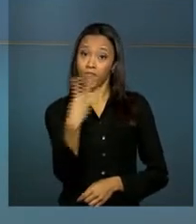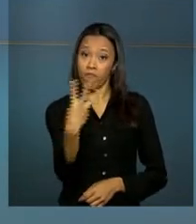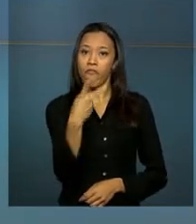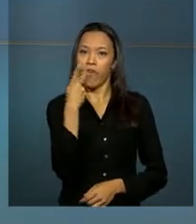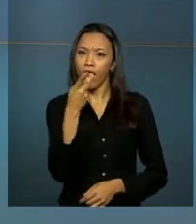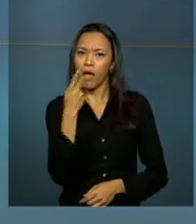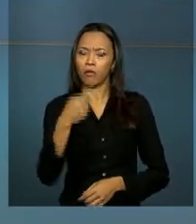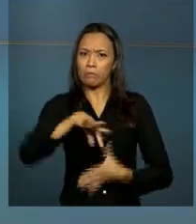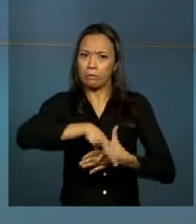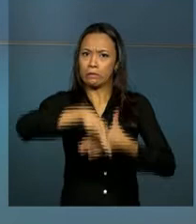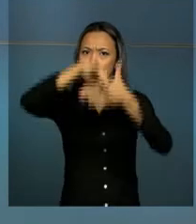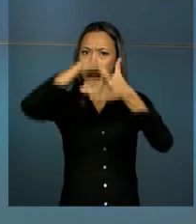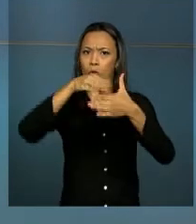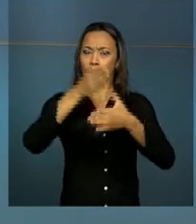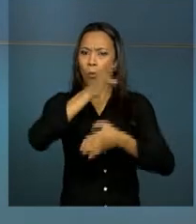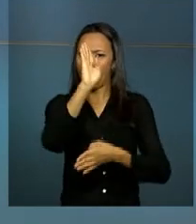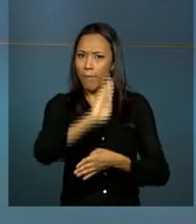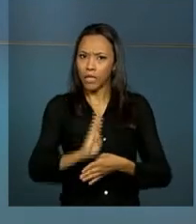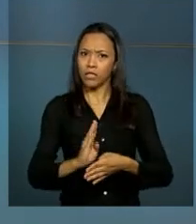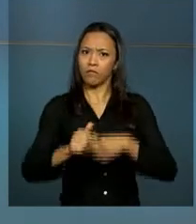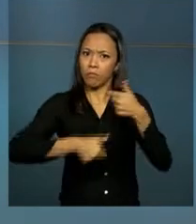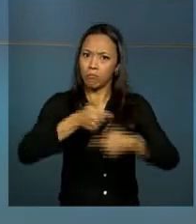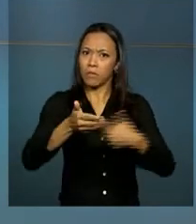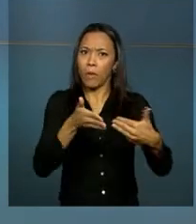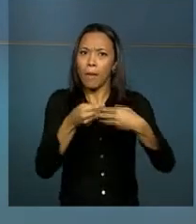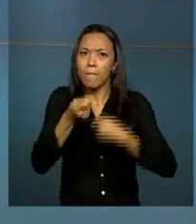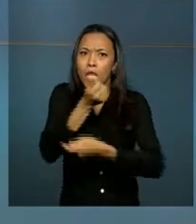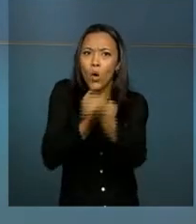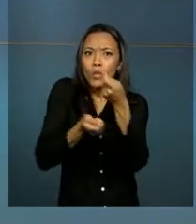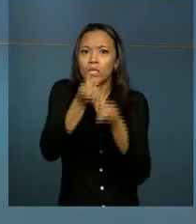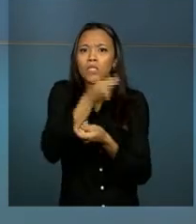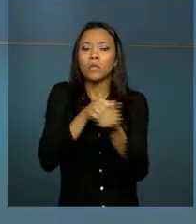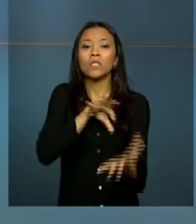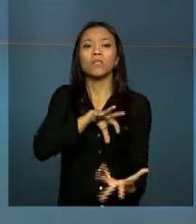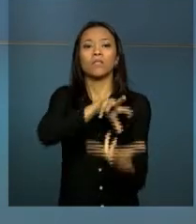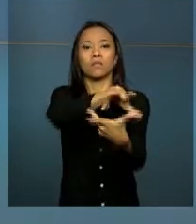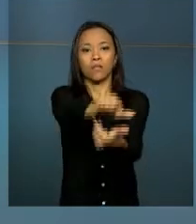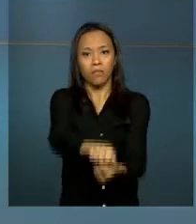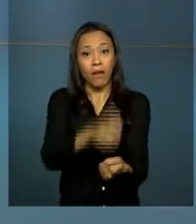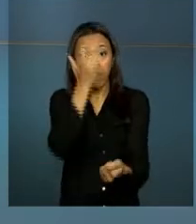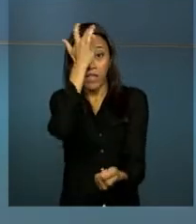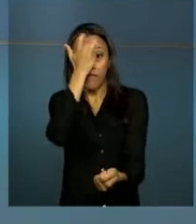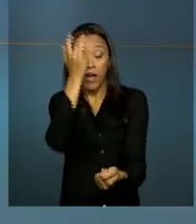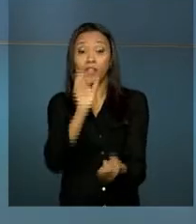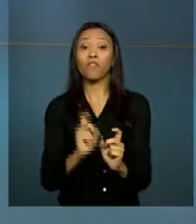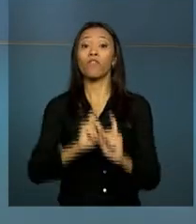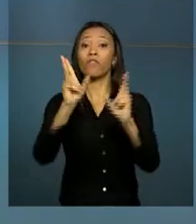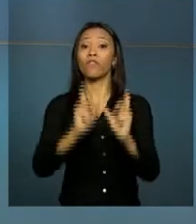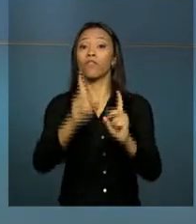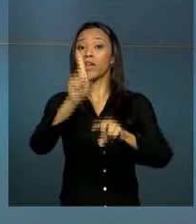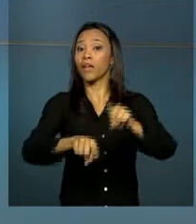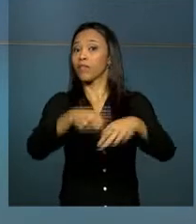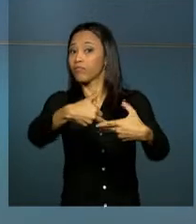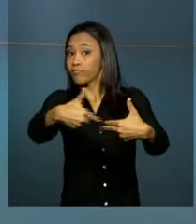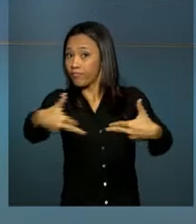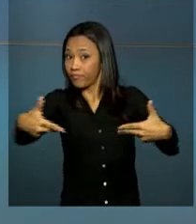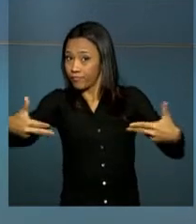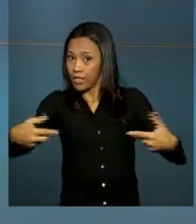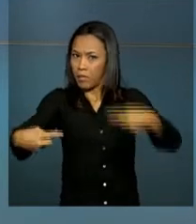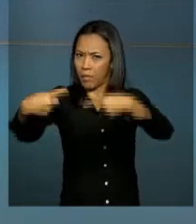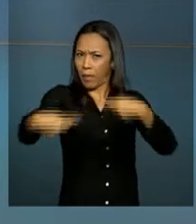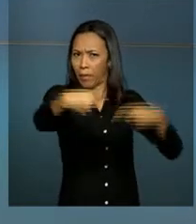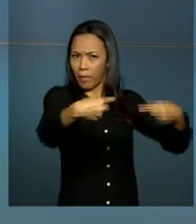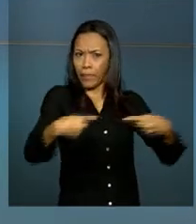liderança que o Brasil vem exercendo em negociações internacionais para a facilitação do comércio e solução de disputas.